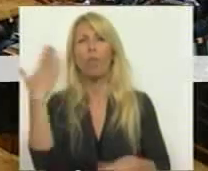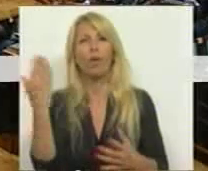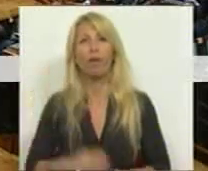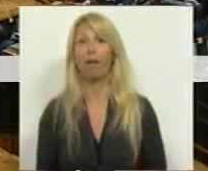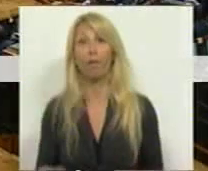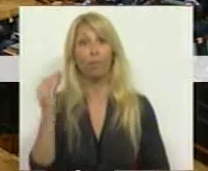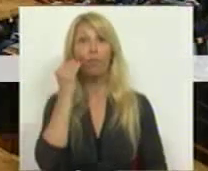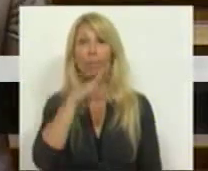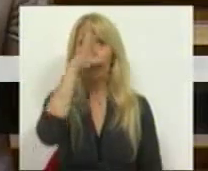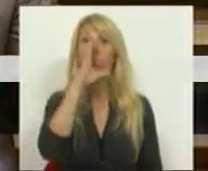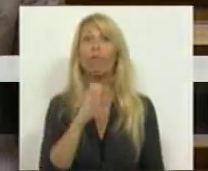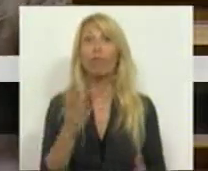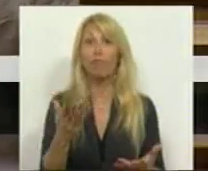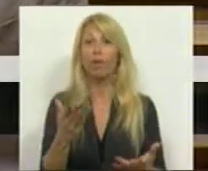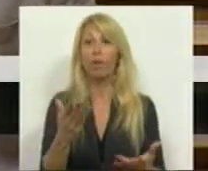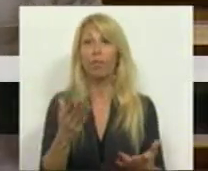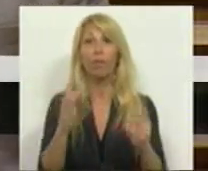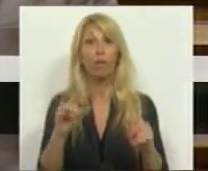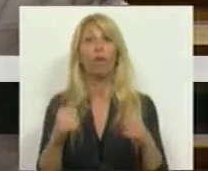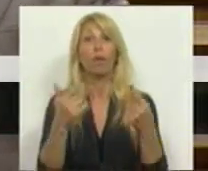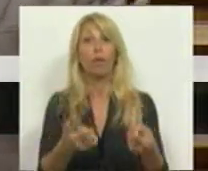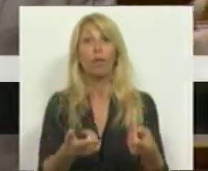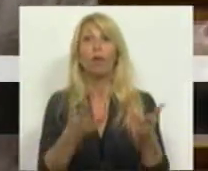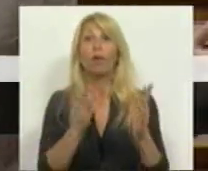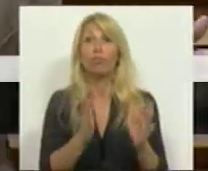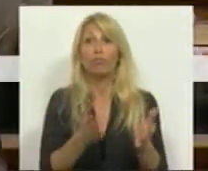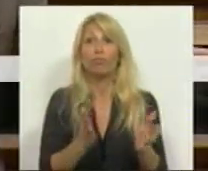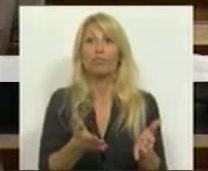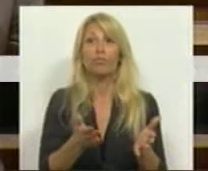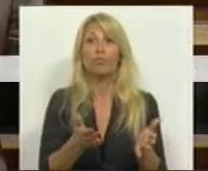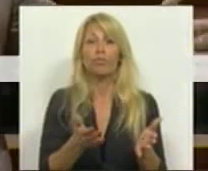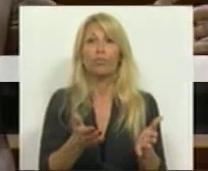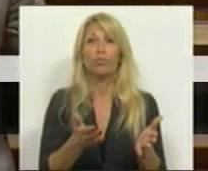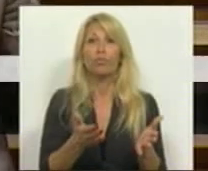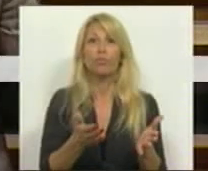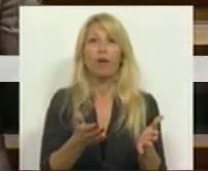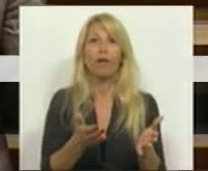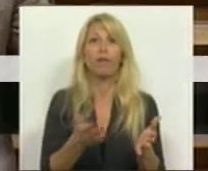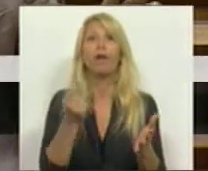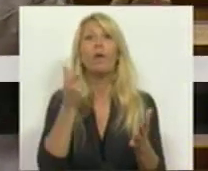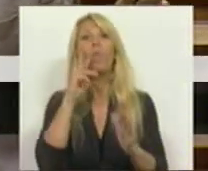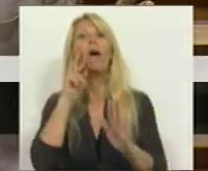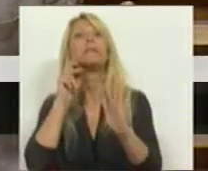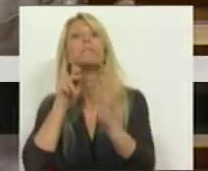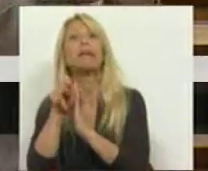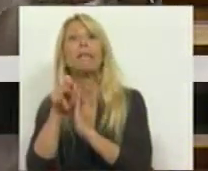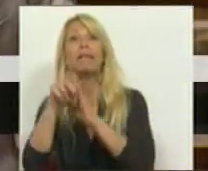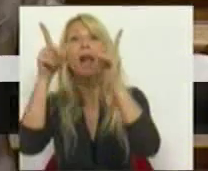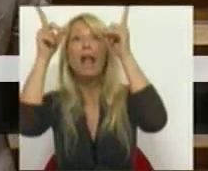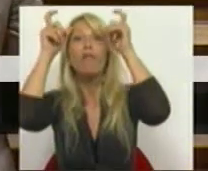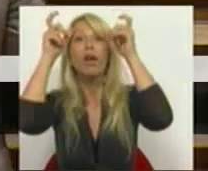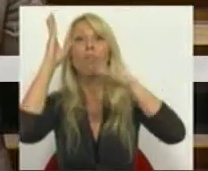este Governo, depois de ter estado às portas do inferno, agora parece ser